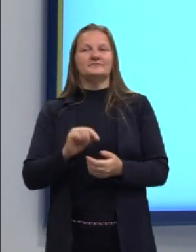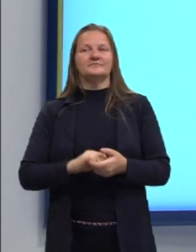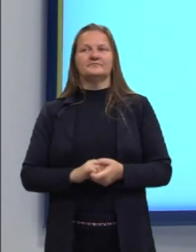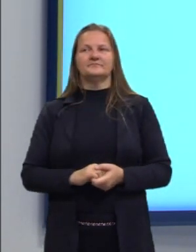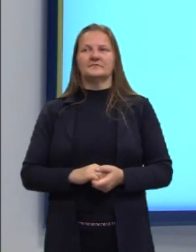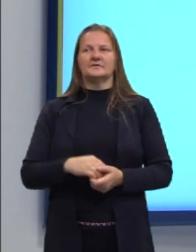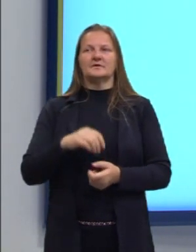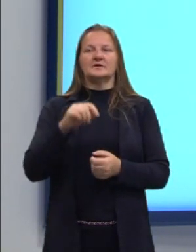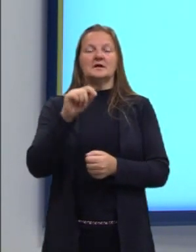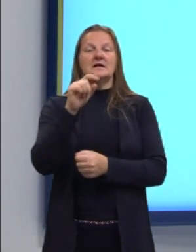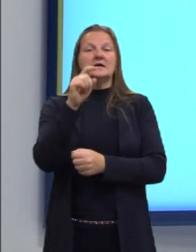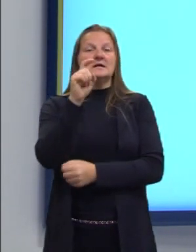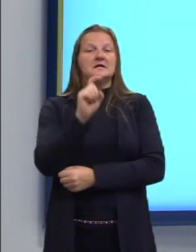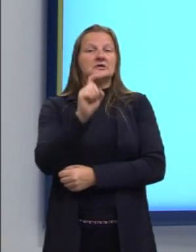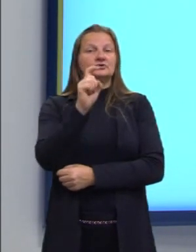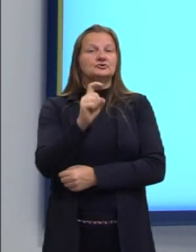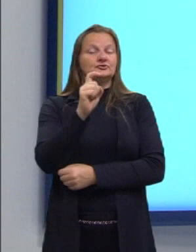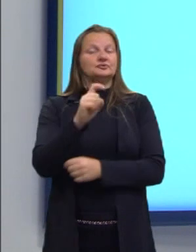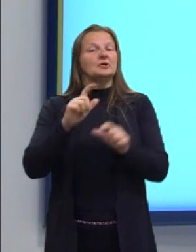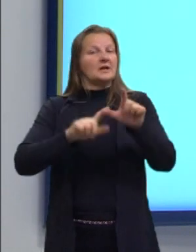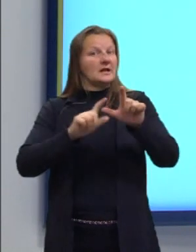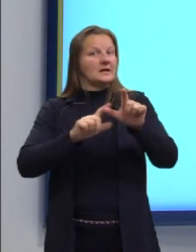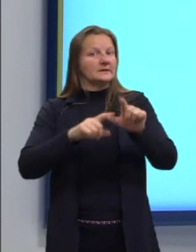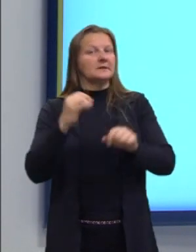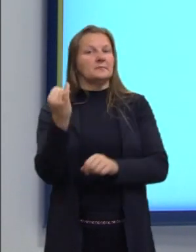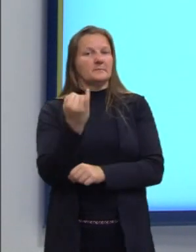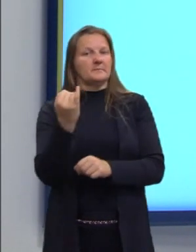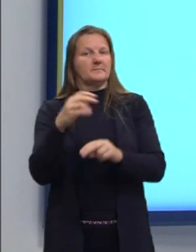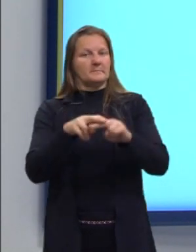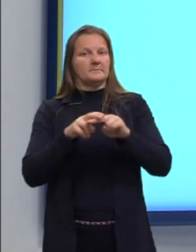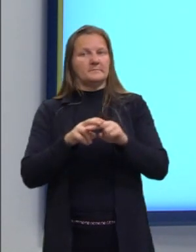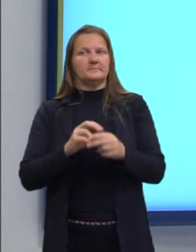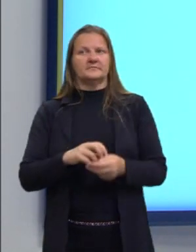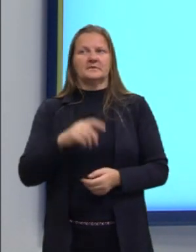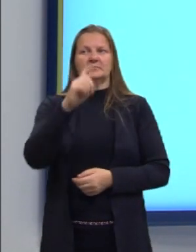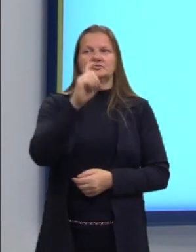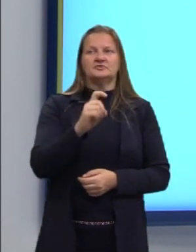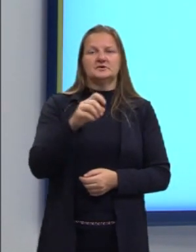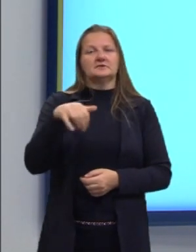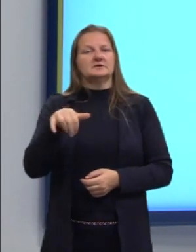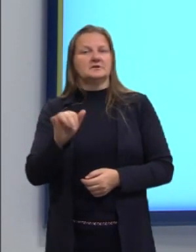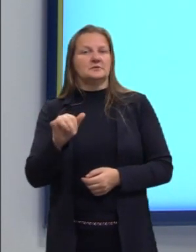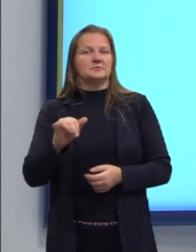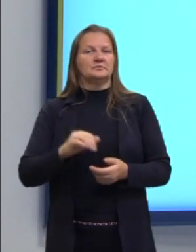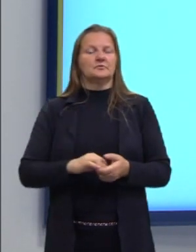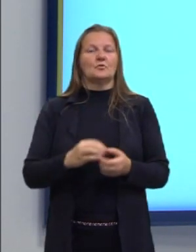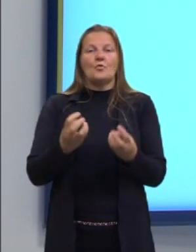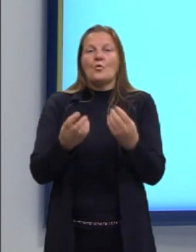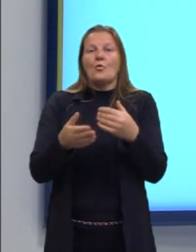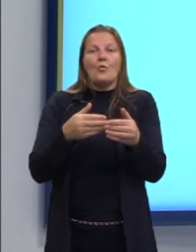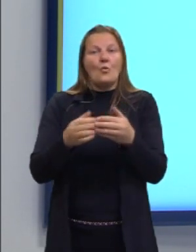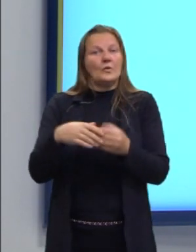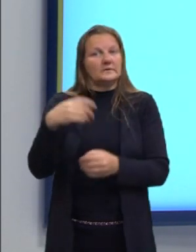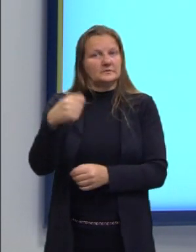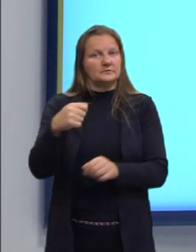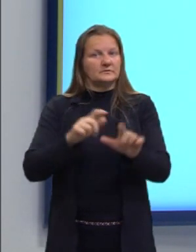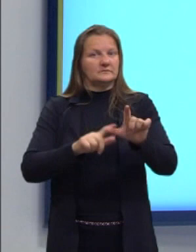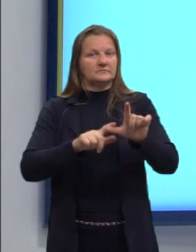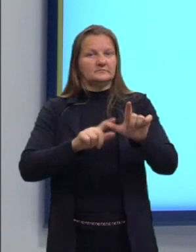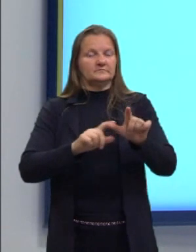utilizamos? As letrinhas. E aí vem aquele, né? O X, o Y, quantas letras precisar.